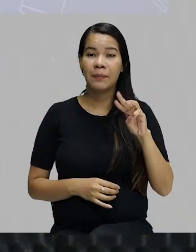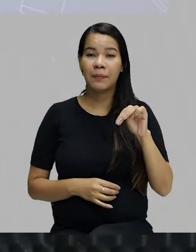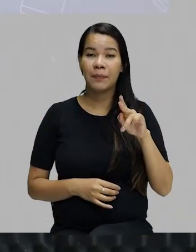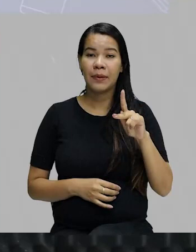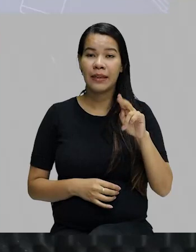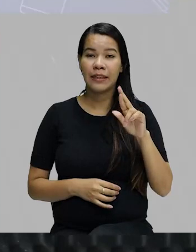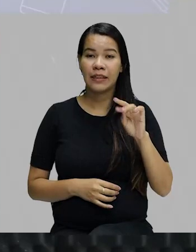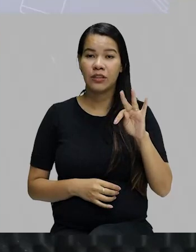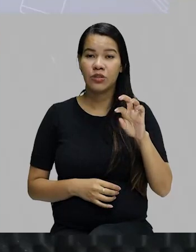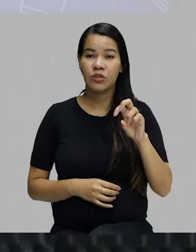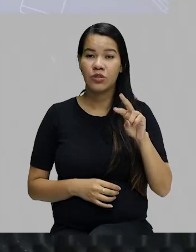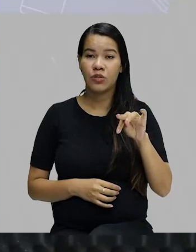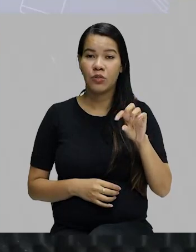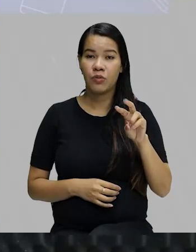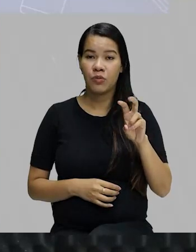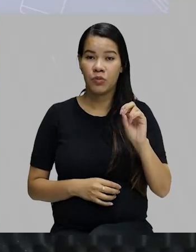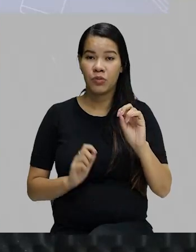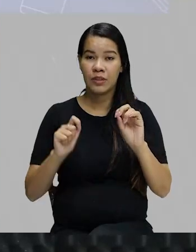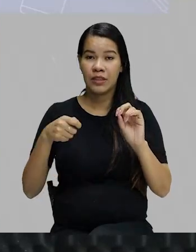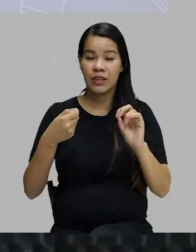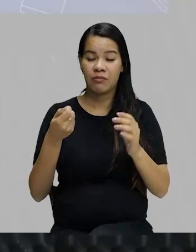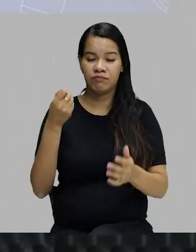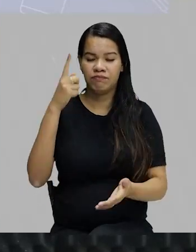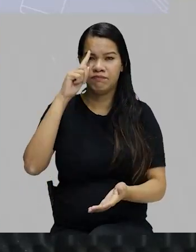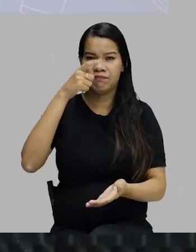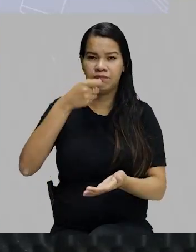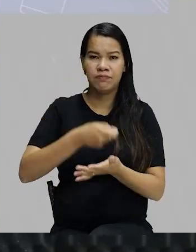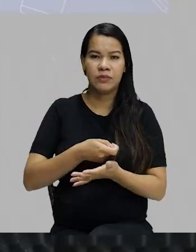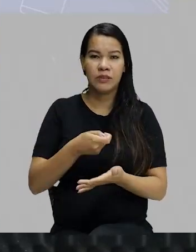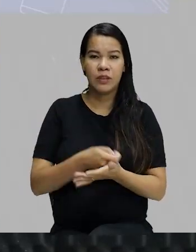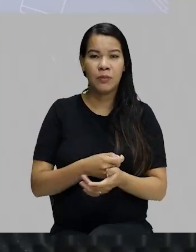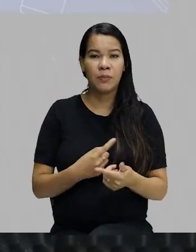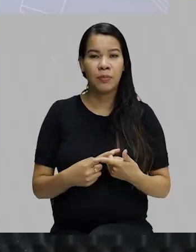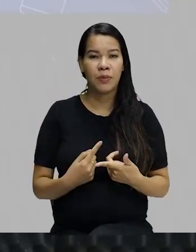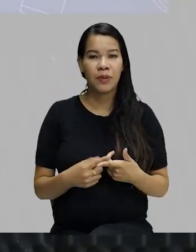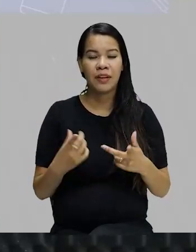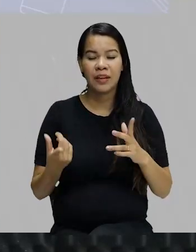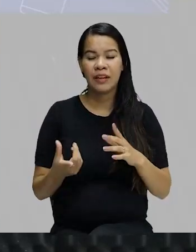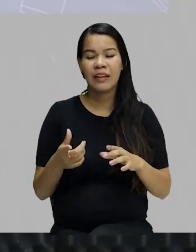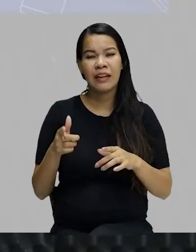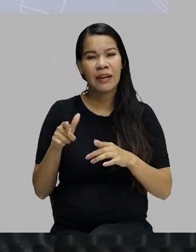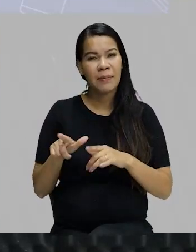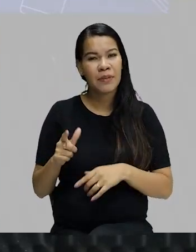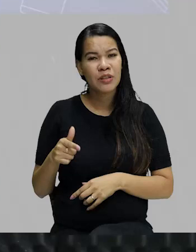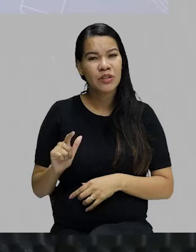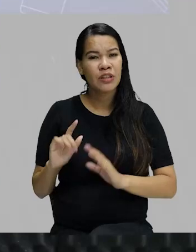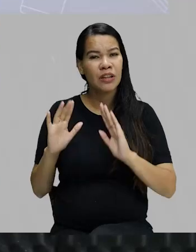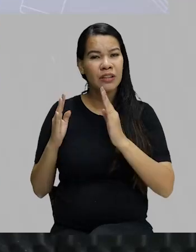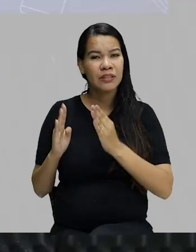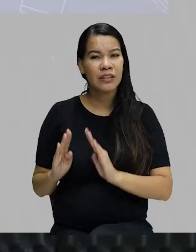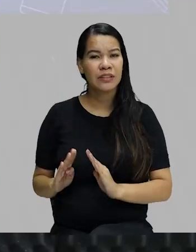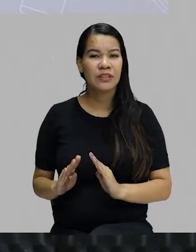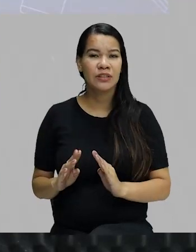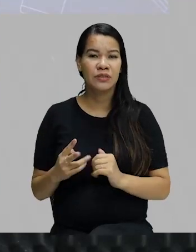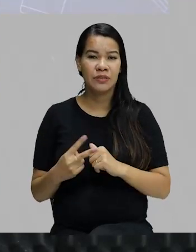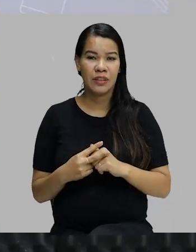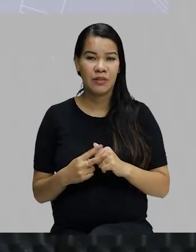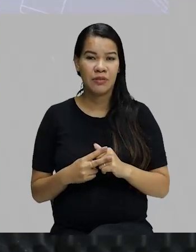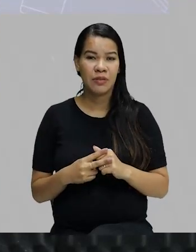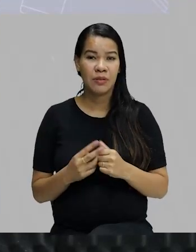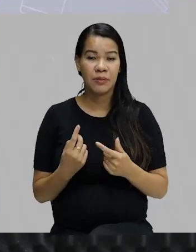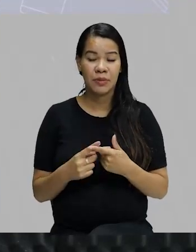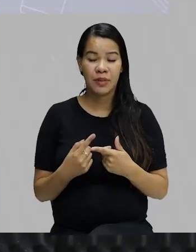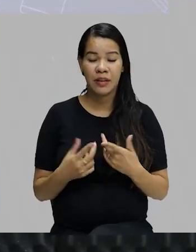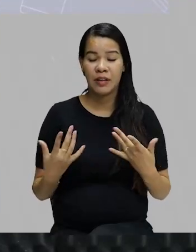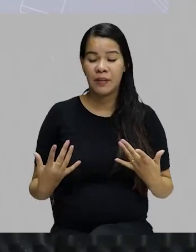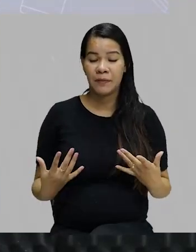falou sobre o imperativo. Por que revisar verbo, professora? Sempre a senhora revisa. Porque, gente, verbo para o espanhol é como